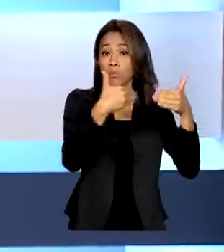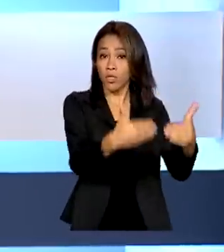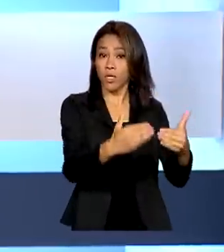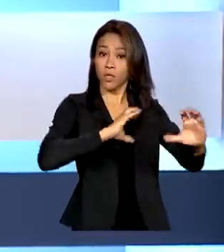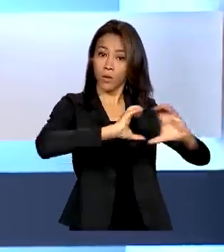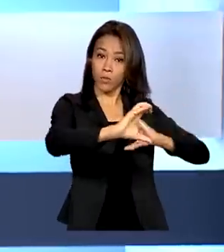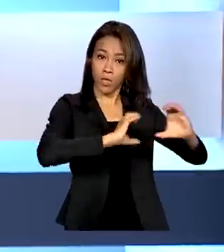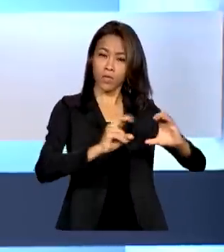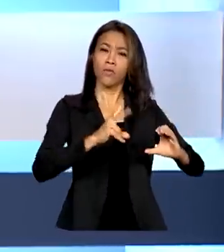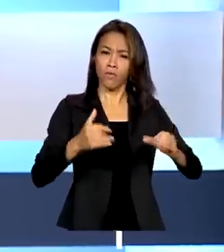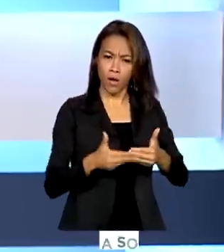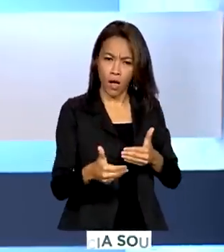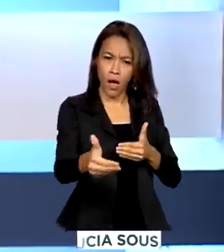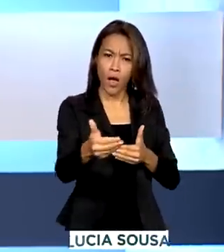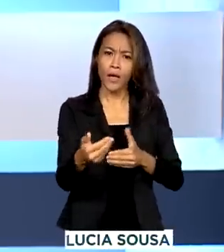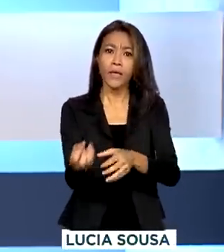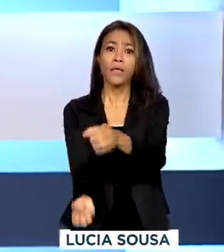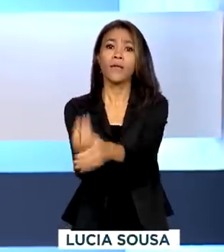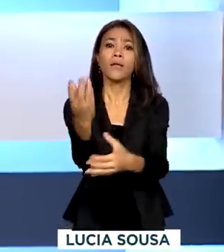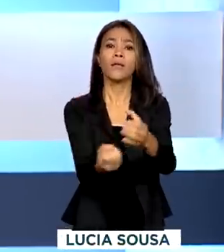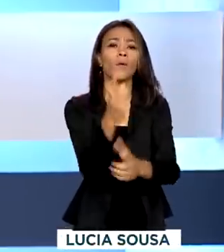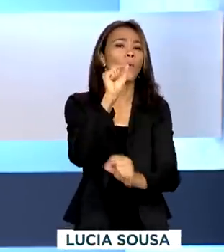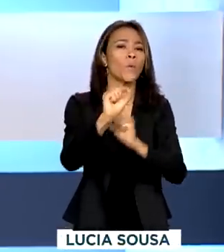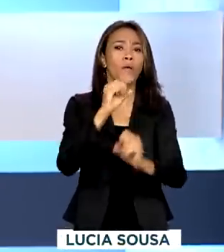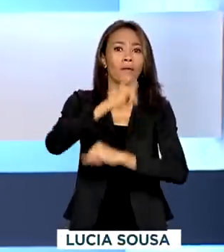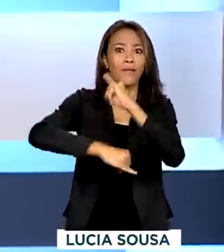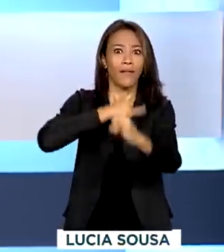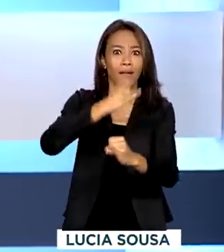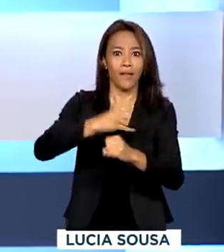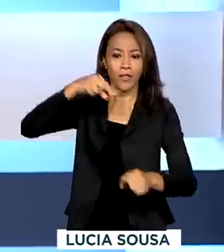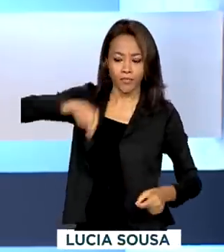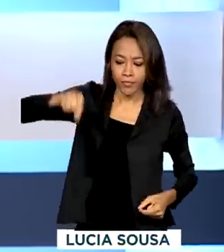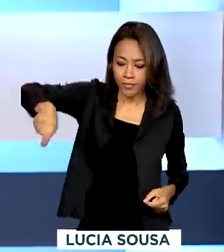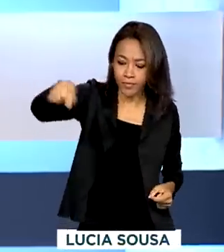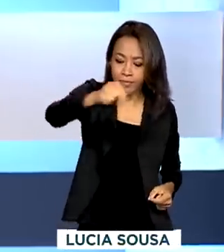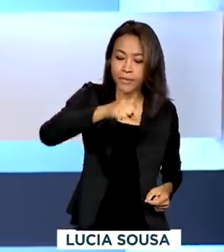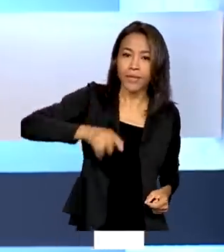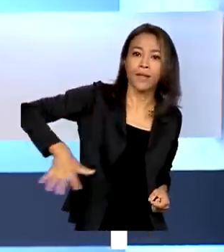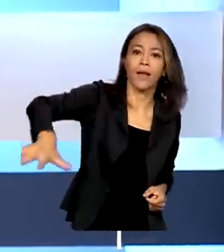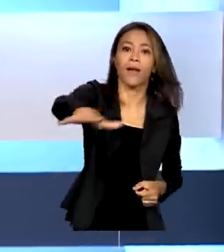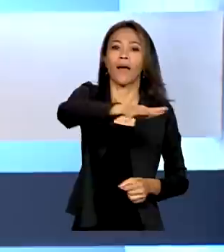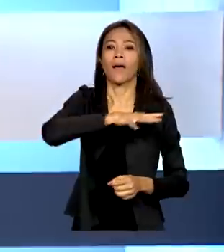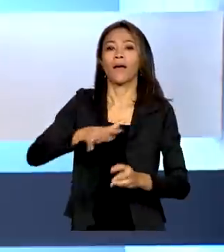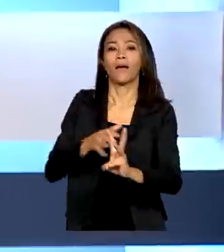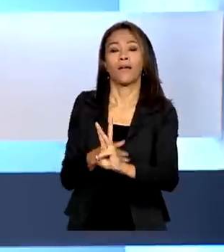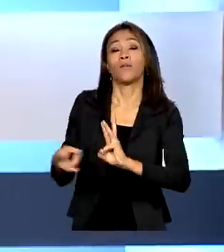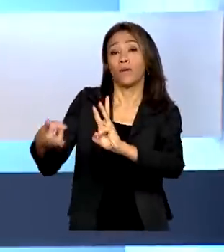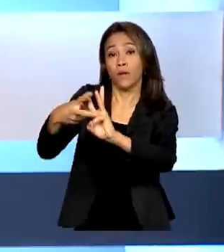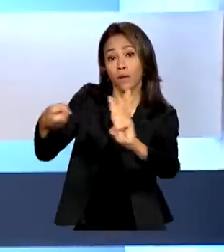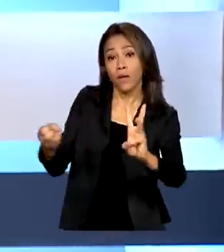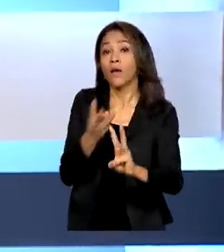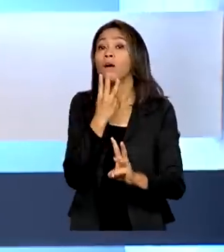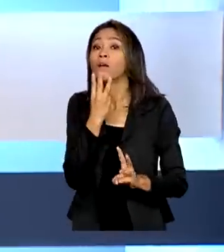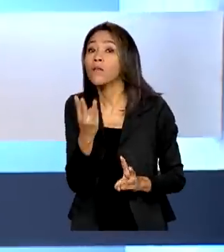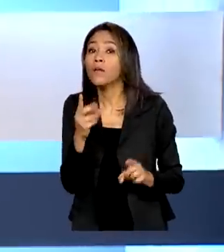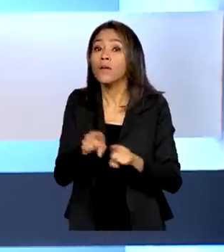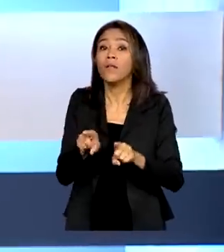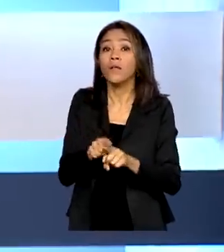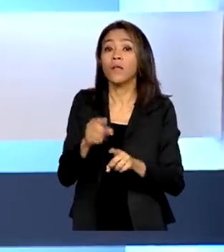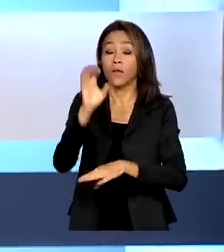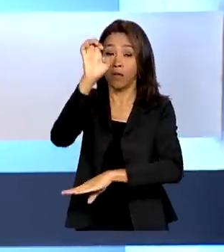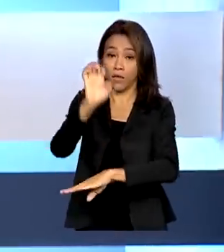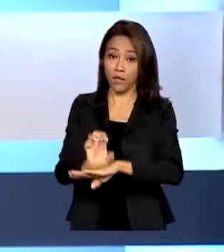vai instalar pontos de internet na Reserva Indígena Yanomami, em Roraima. A ideia é apoiar as equipes que estão prestando